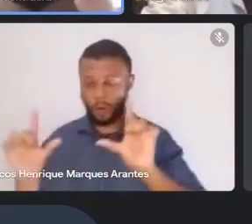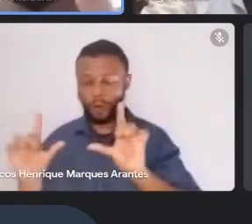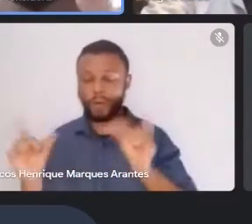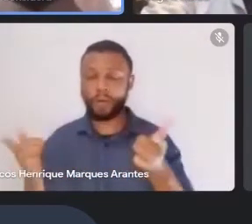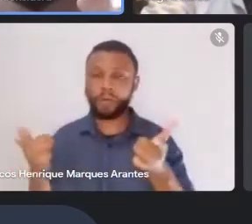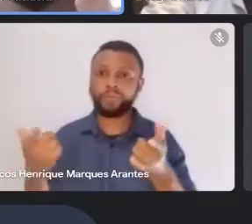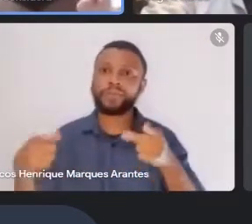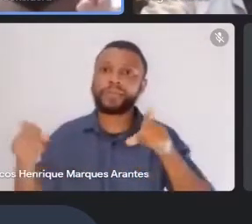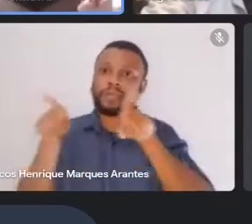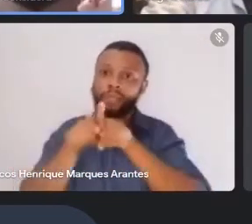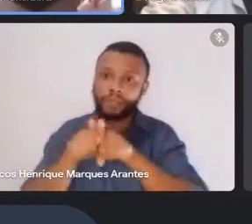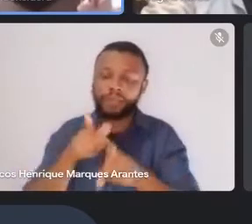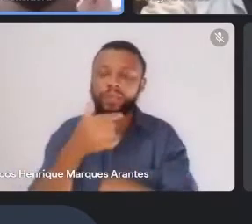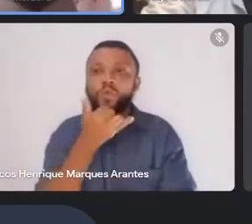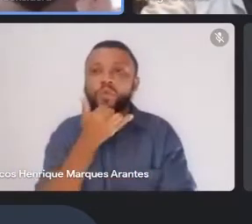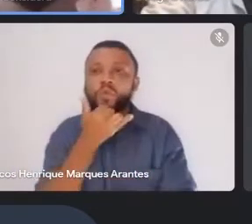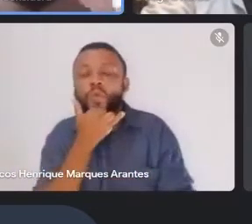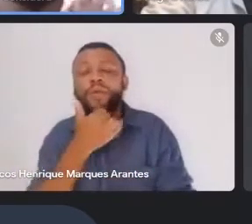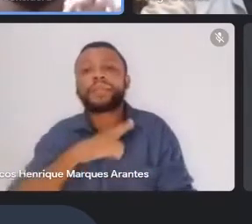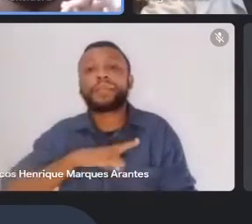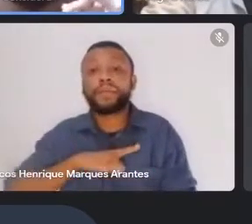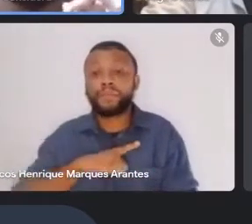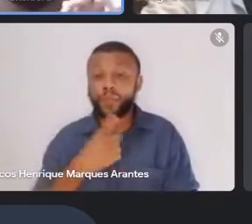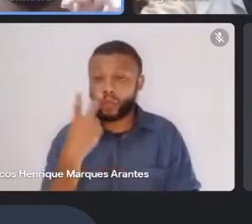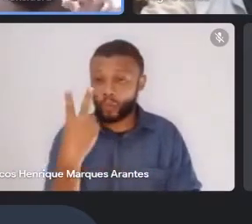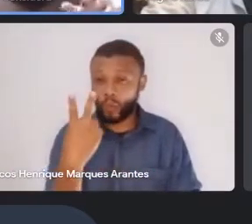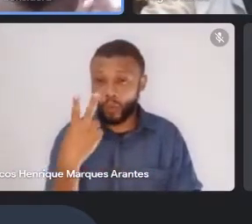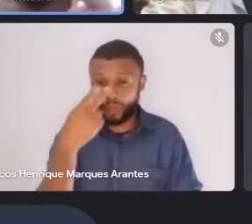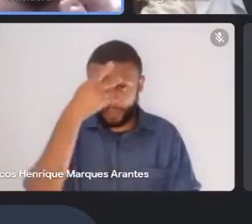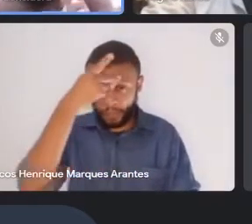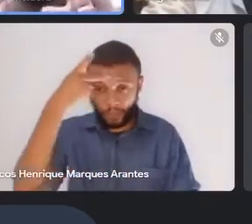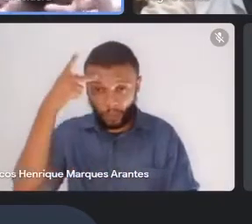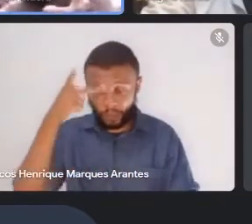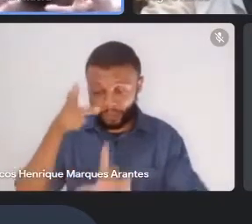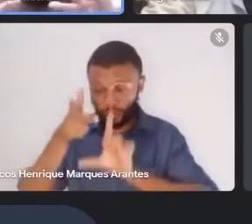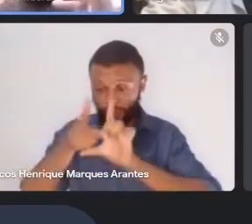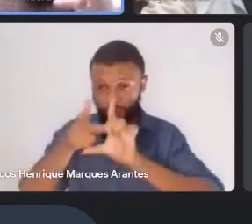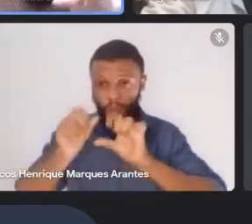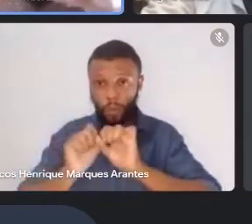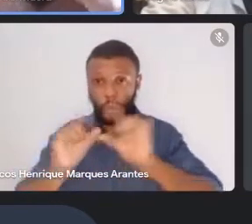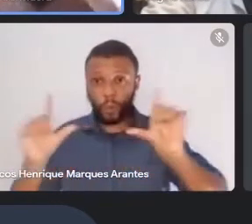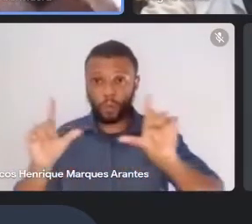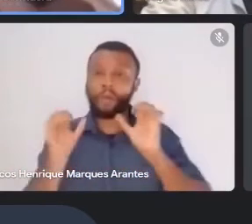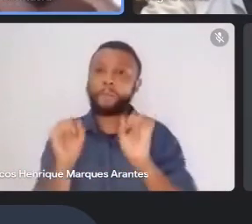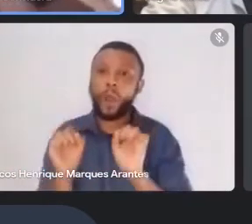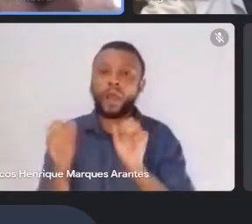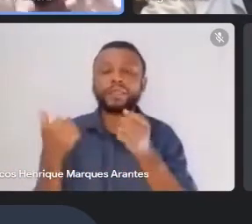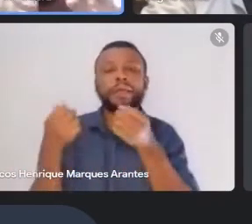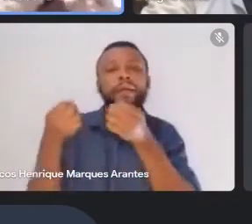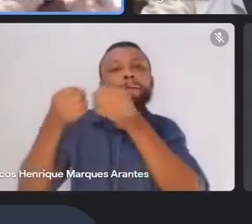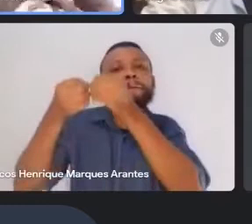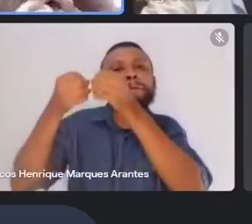duas pessoas com a câmera aberta dentro da sala, e isso está prejudicando a visão